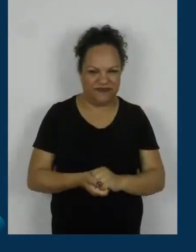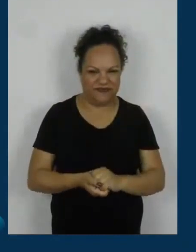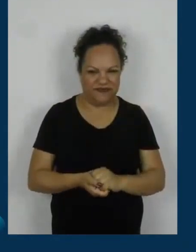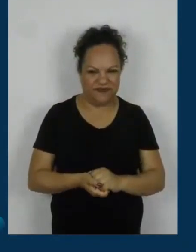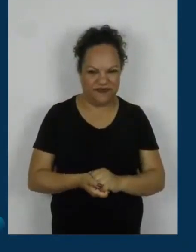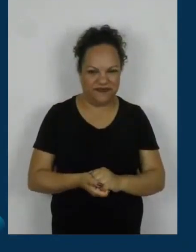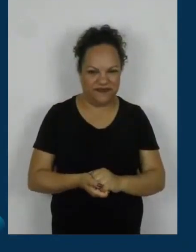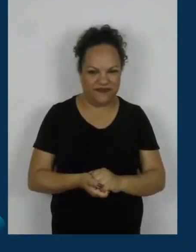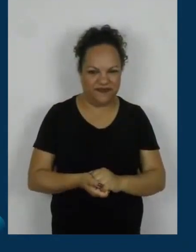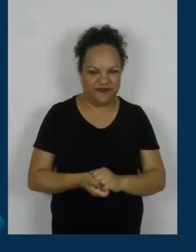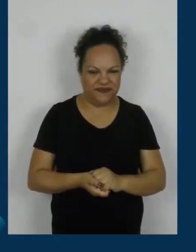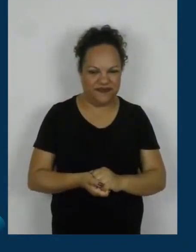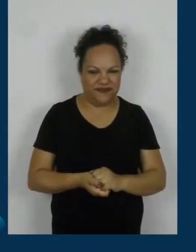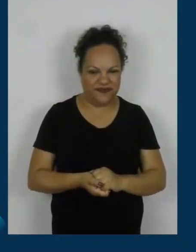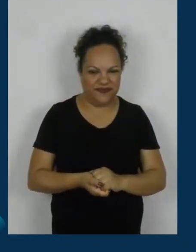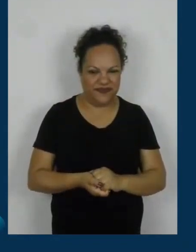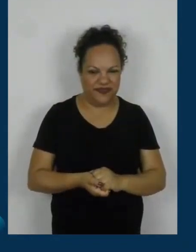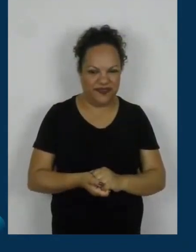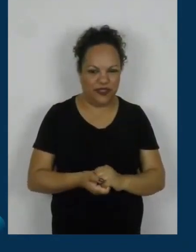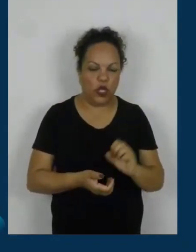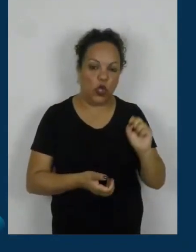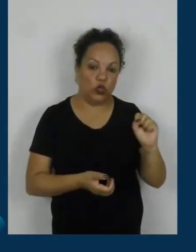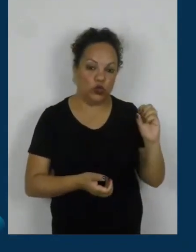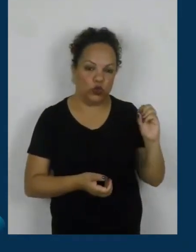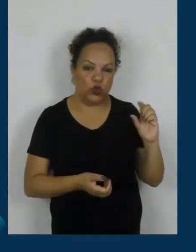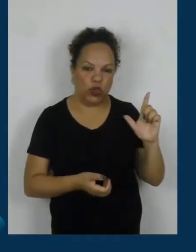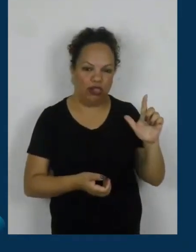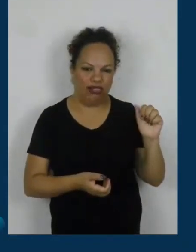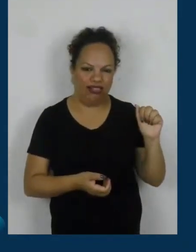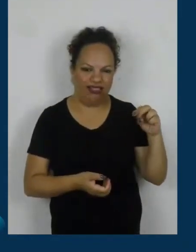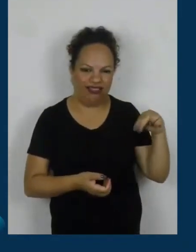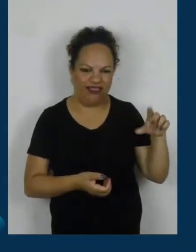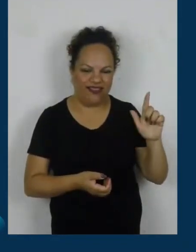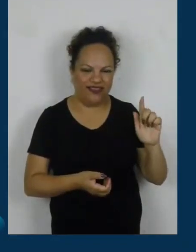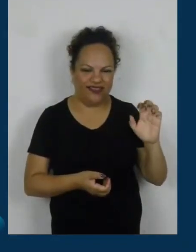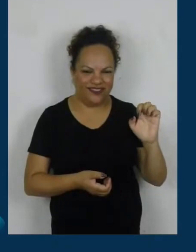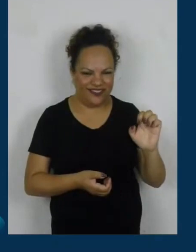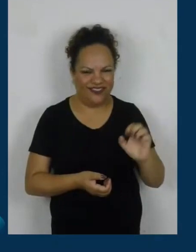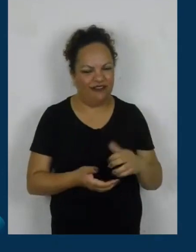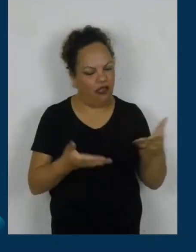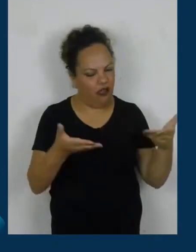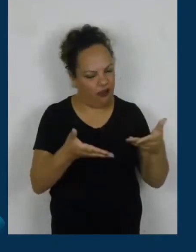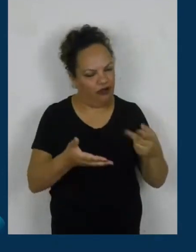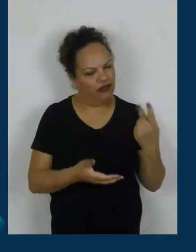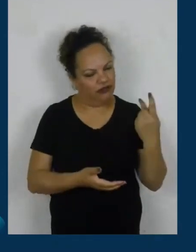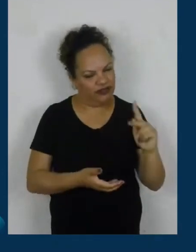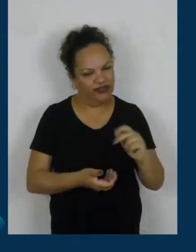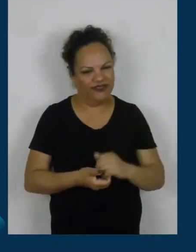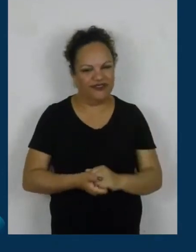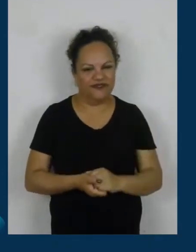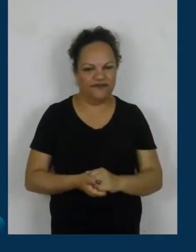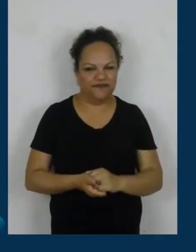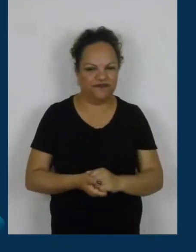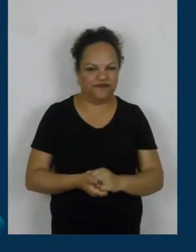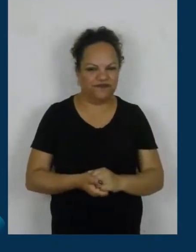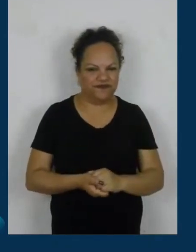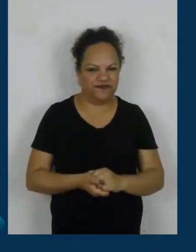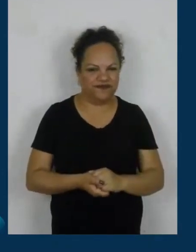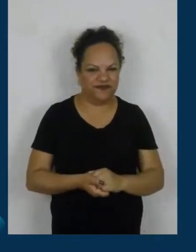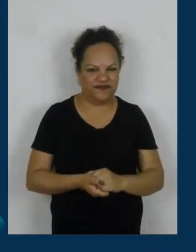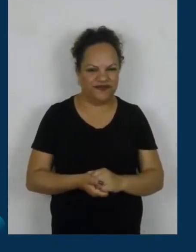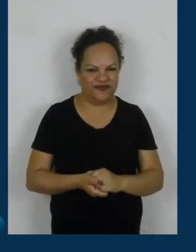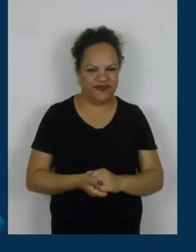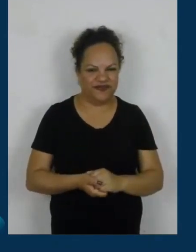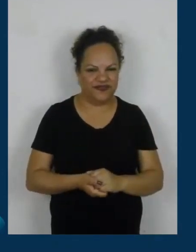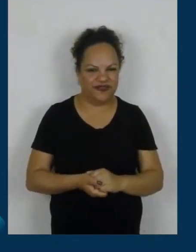Solange, a sua missão agora... Júlio, quer falar com você? Pode. Como é que fala do teu projeto? Como é que foi a